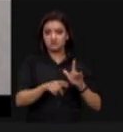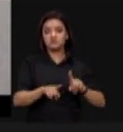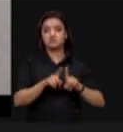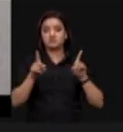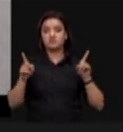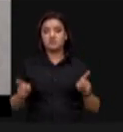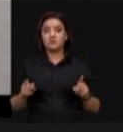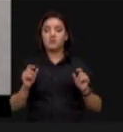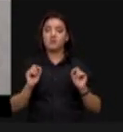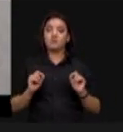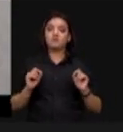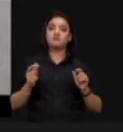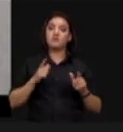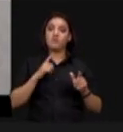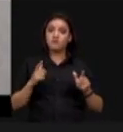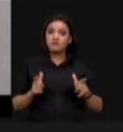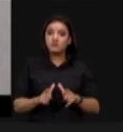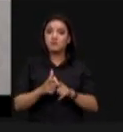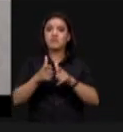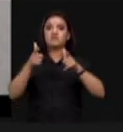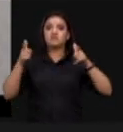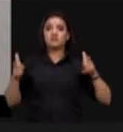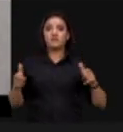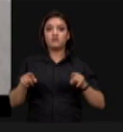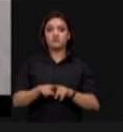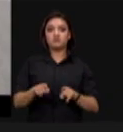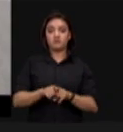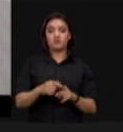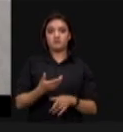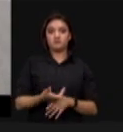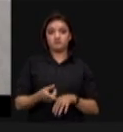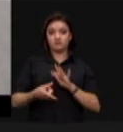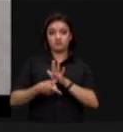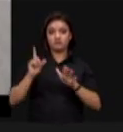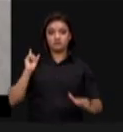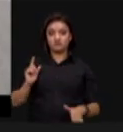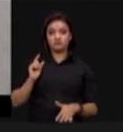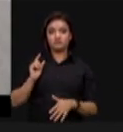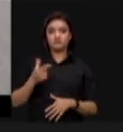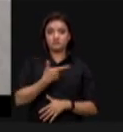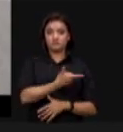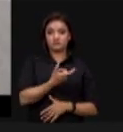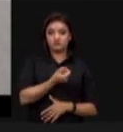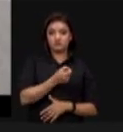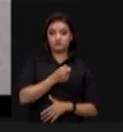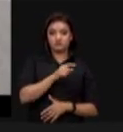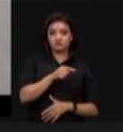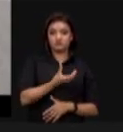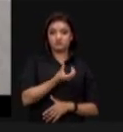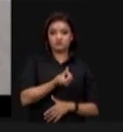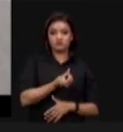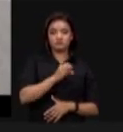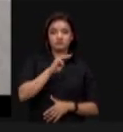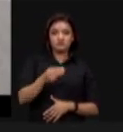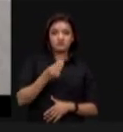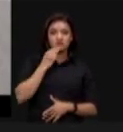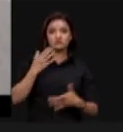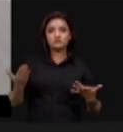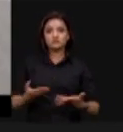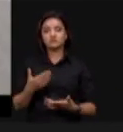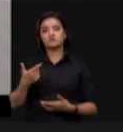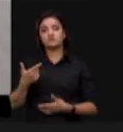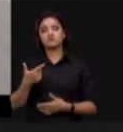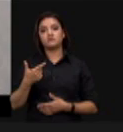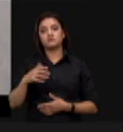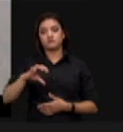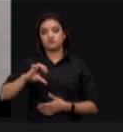bilhões. Então, em termos absolutos, também crescendo a exportação aqui na União Europeia e nos Estados Unidos. Só que em termos relativos, a coisa mudou. Basta ver que a China, em 2000,